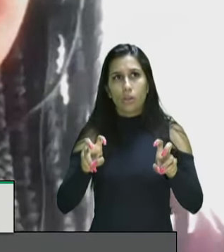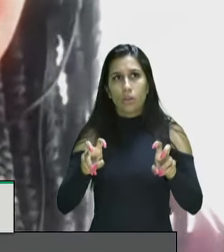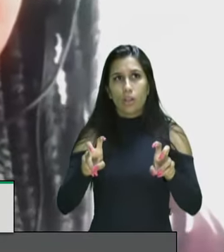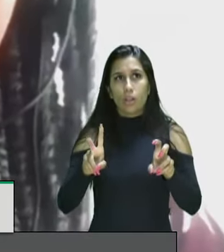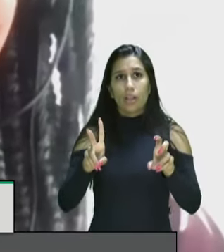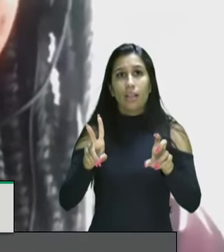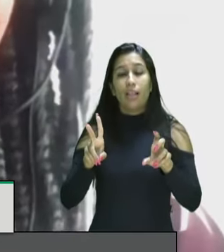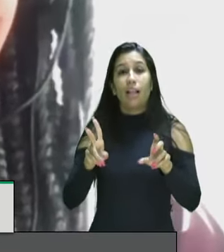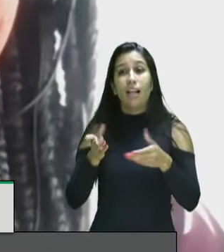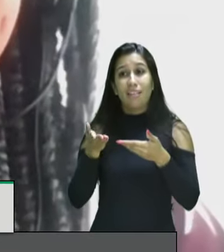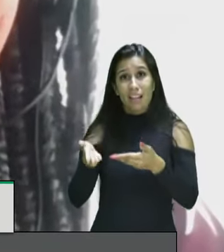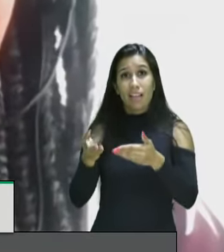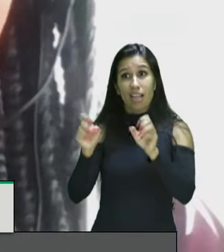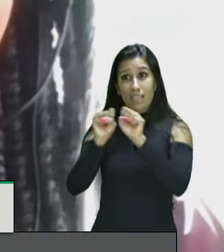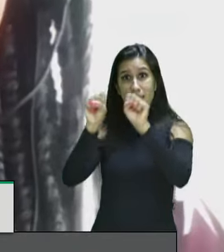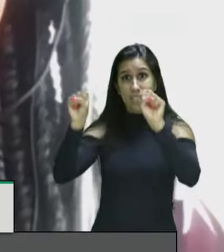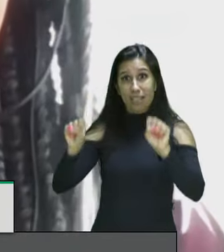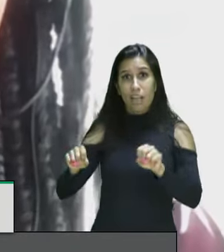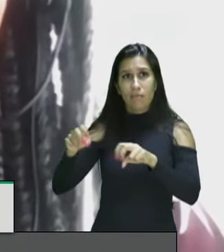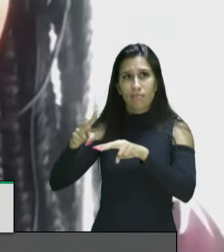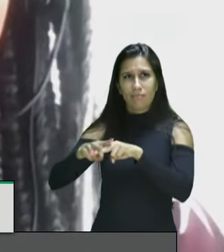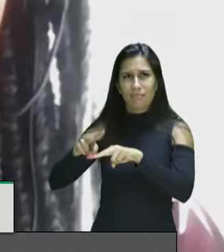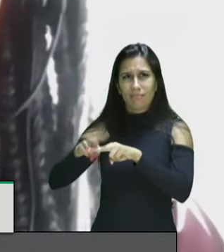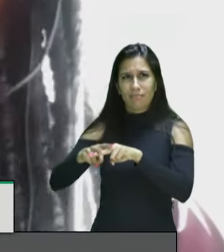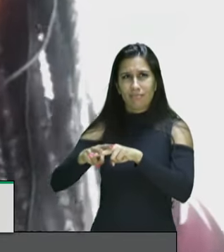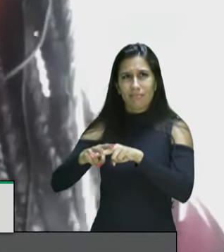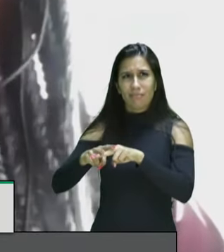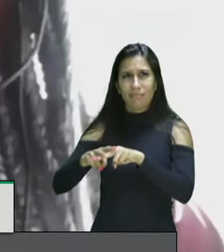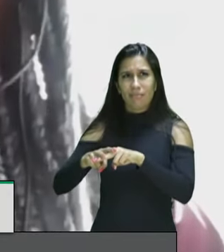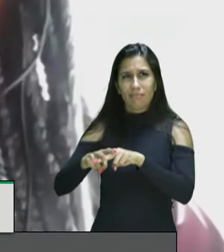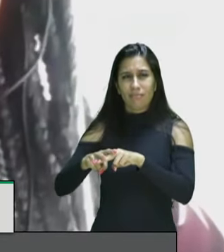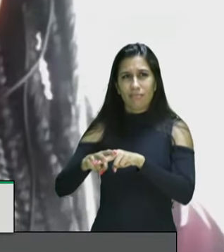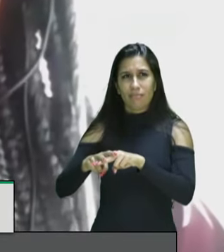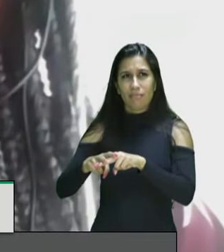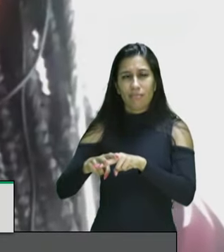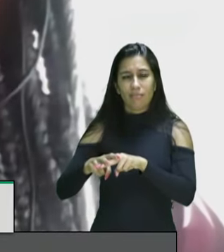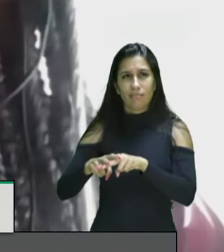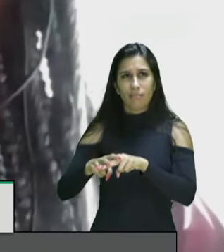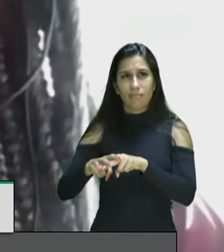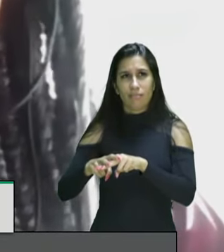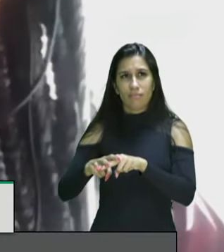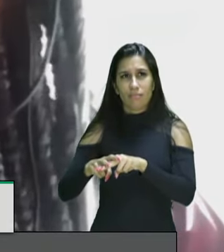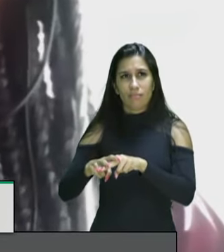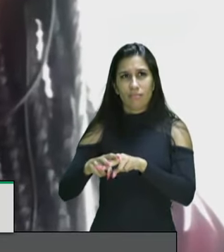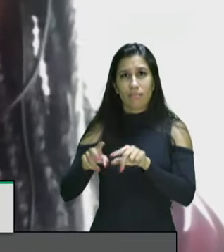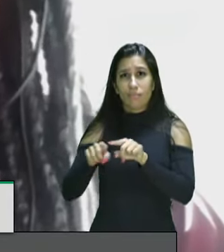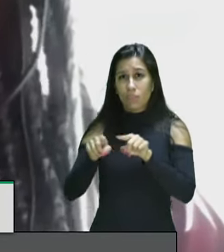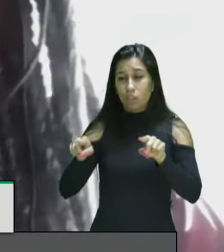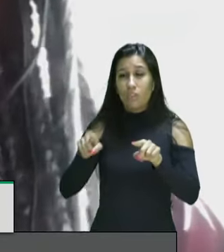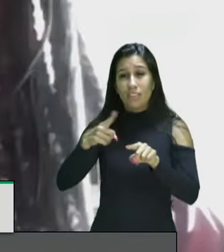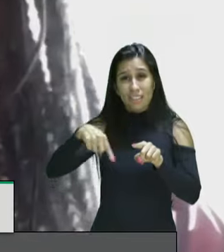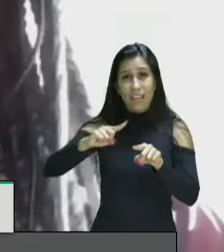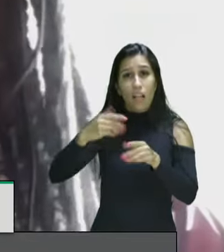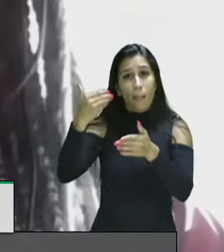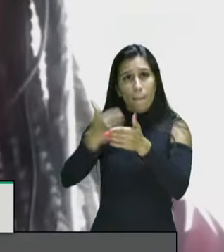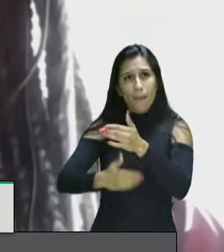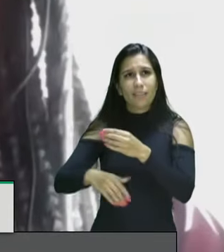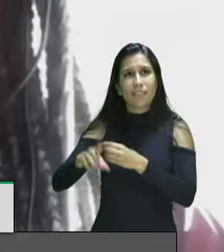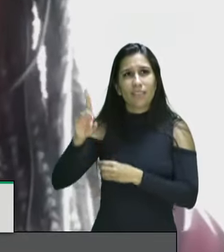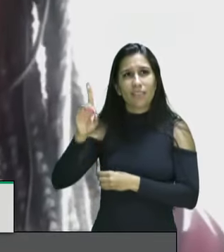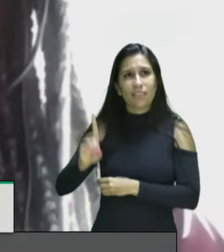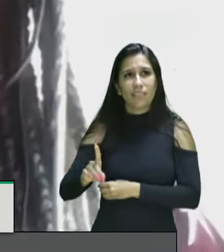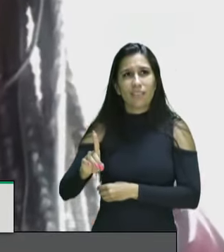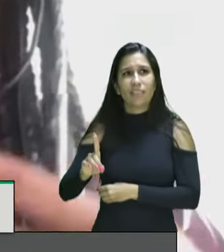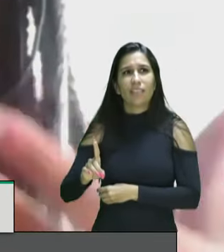um sistema carcerário extremamente letado extremamente violador de direitos e que a cada